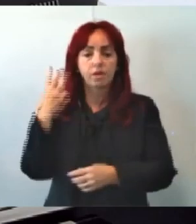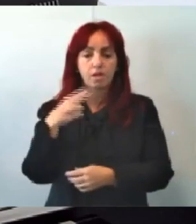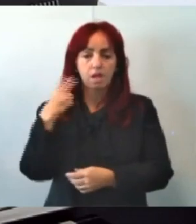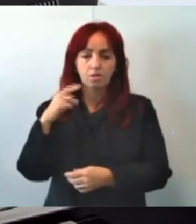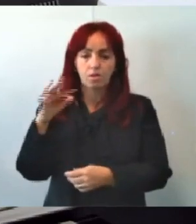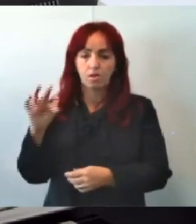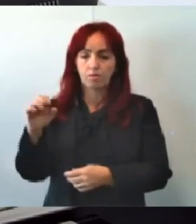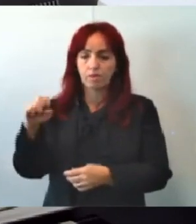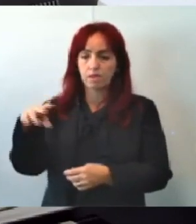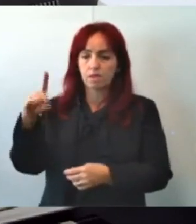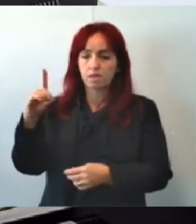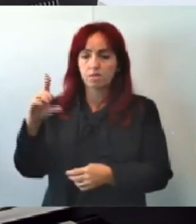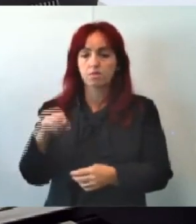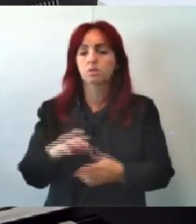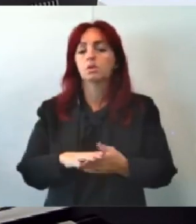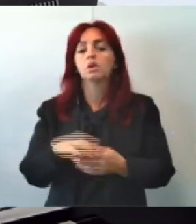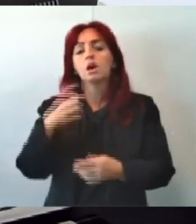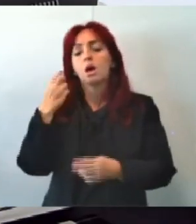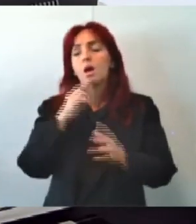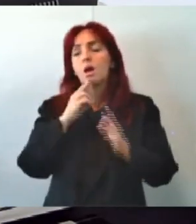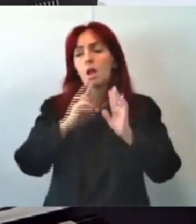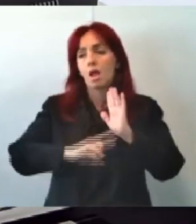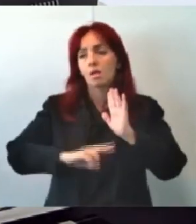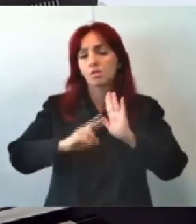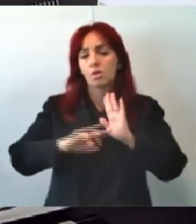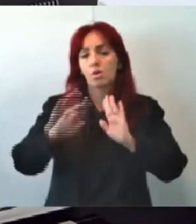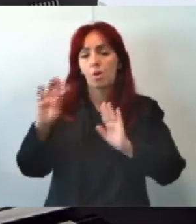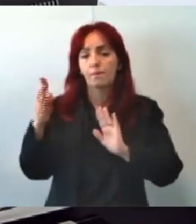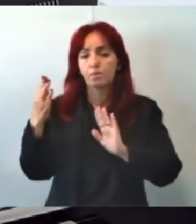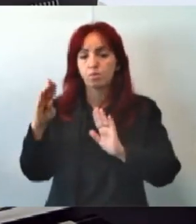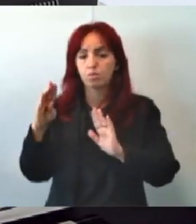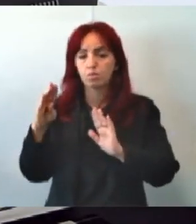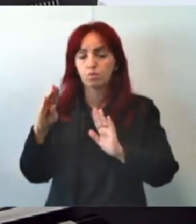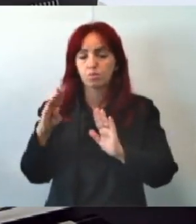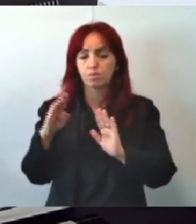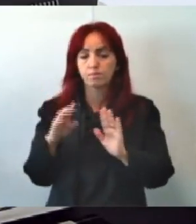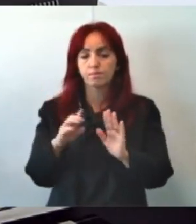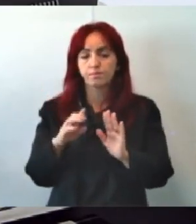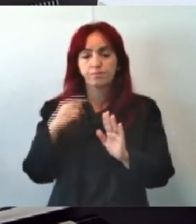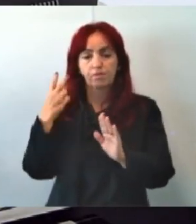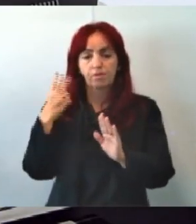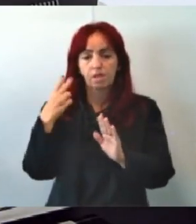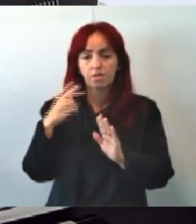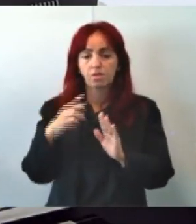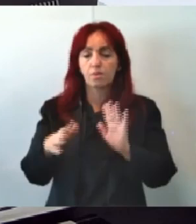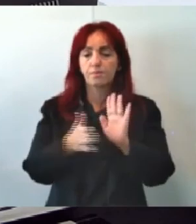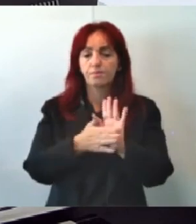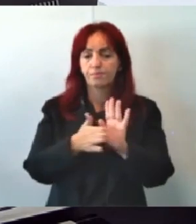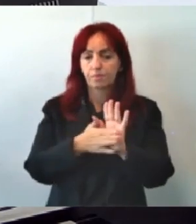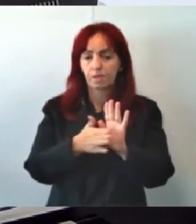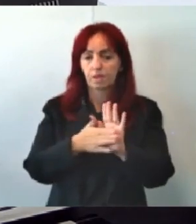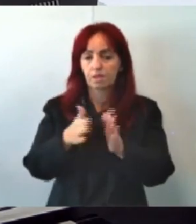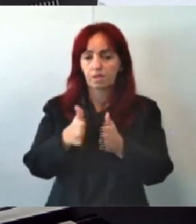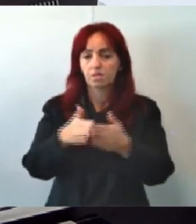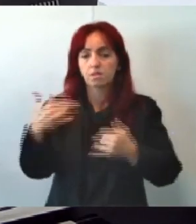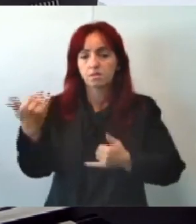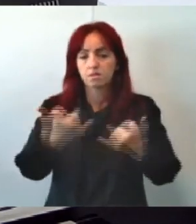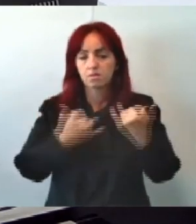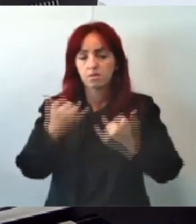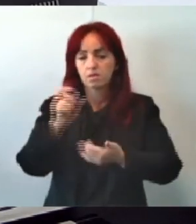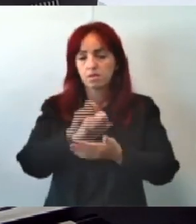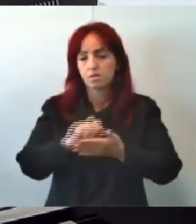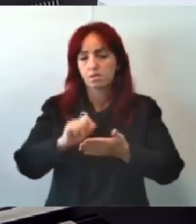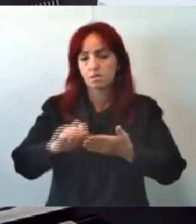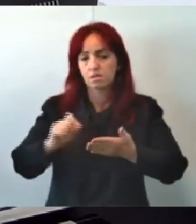Luiz Relator Vereador Bruno Miranda Proposta Diligência Pedido Informação Por escrito Em